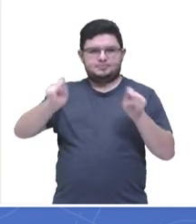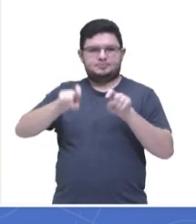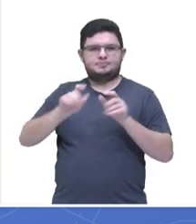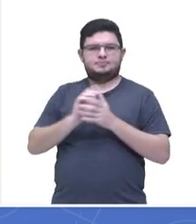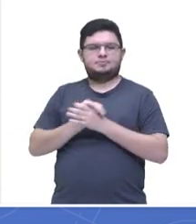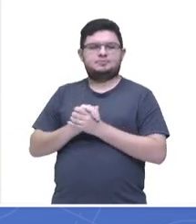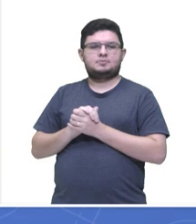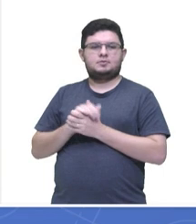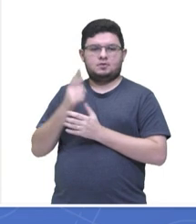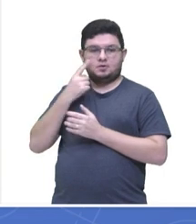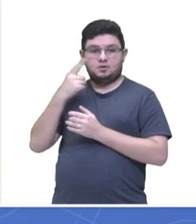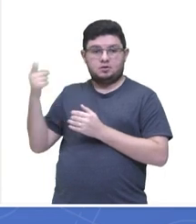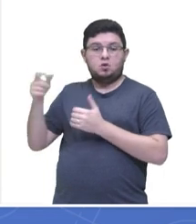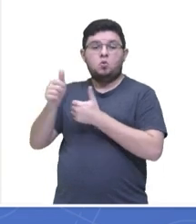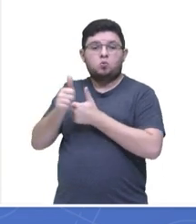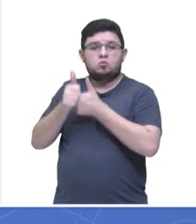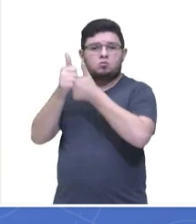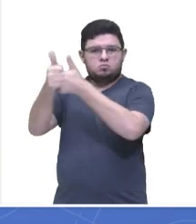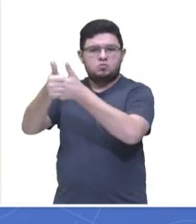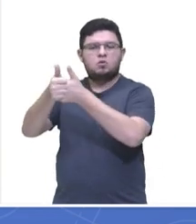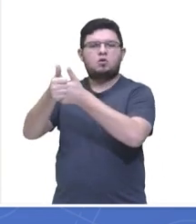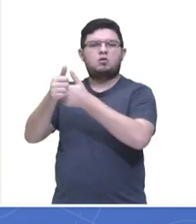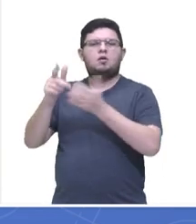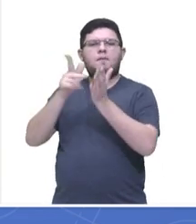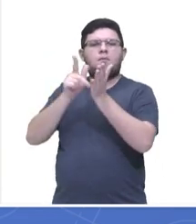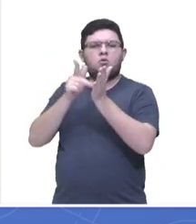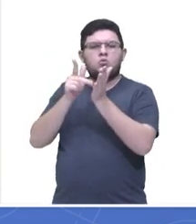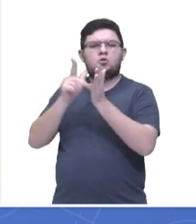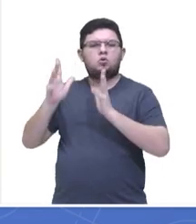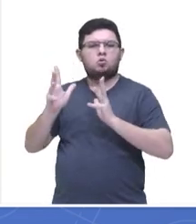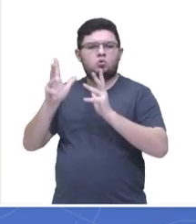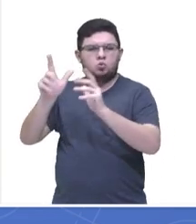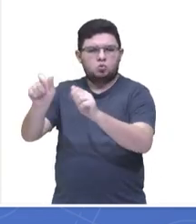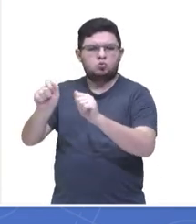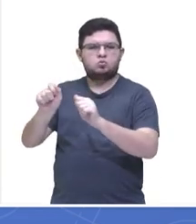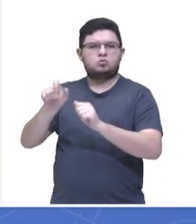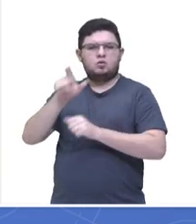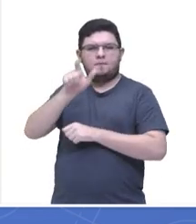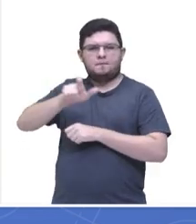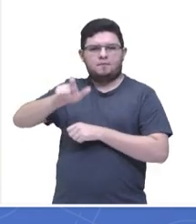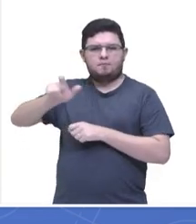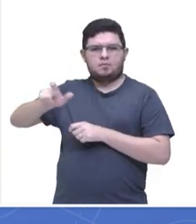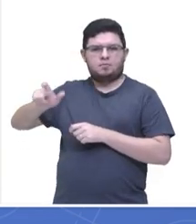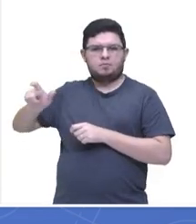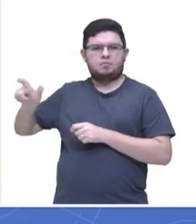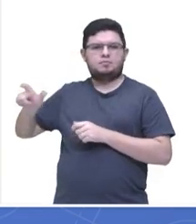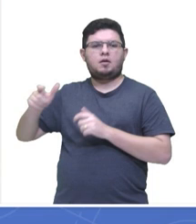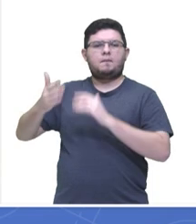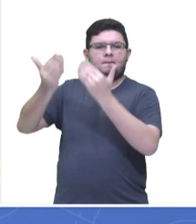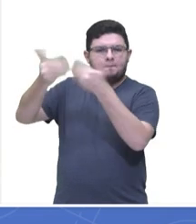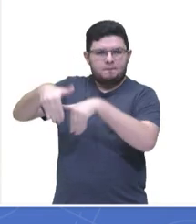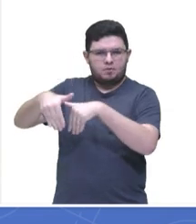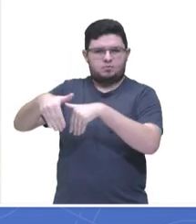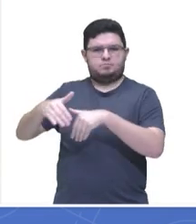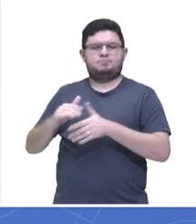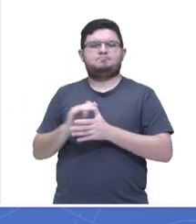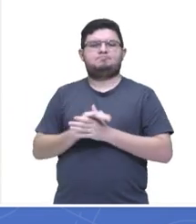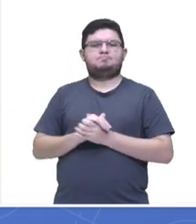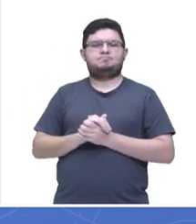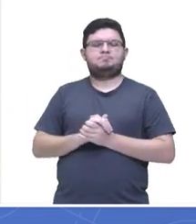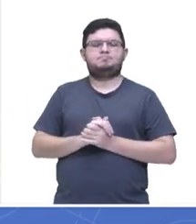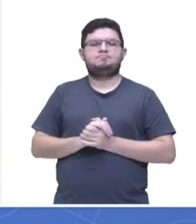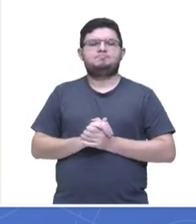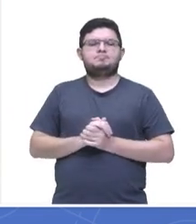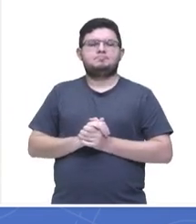acompanhar todas as notas de todos os candidatos em cada uma das